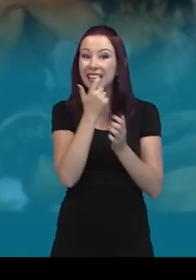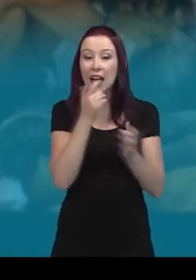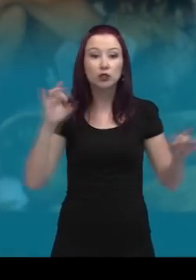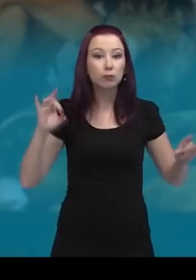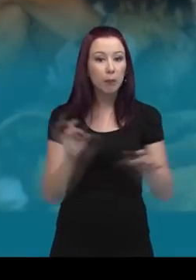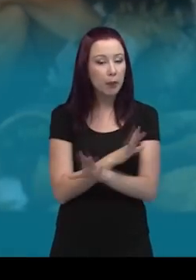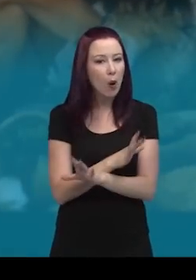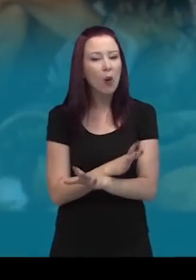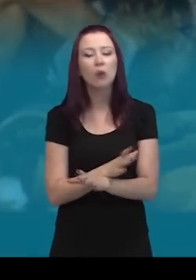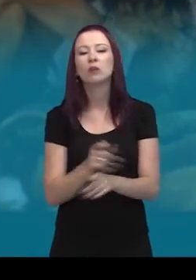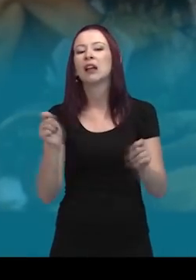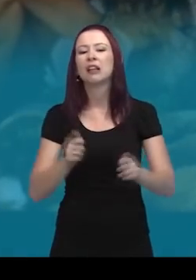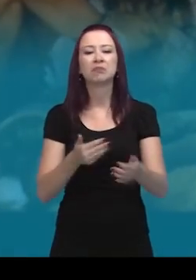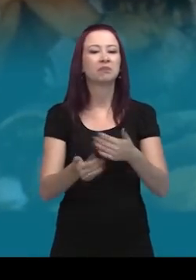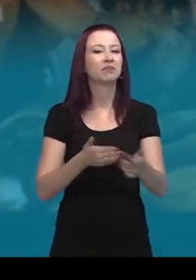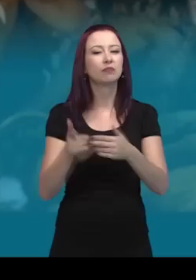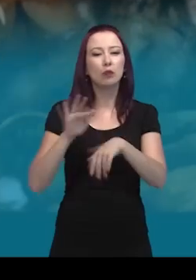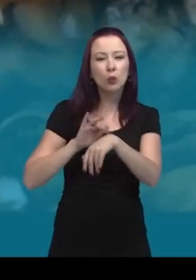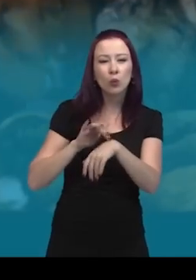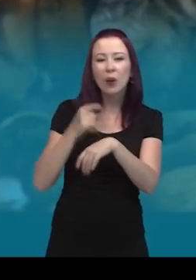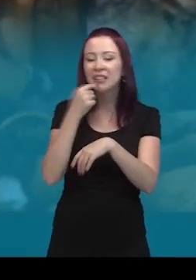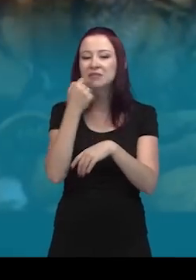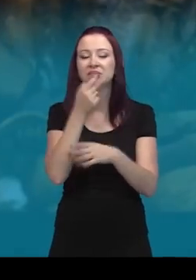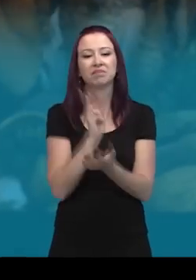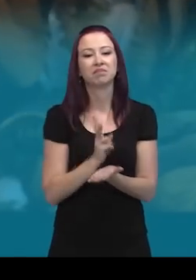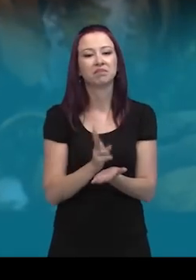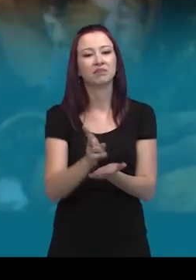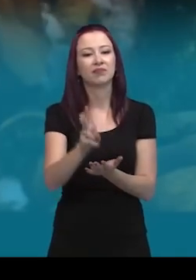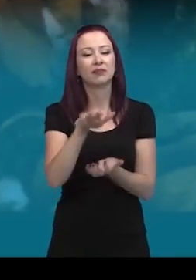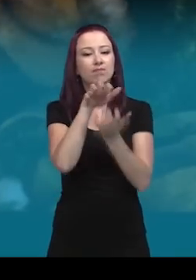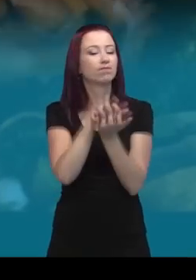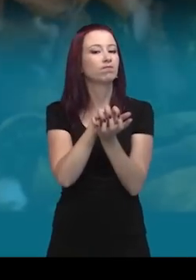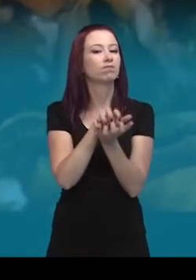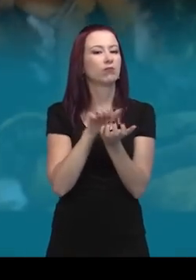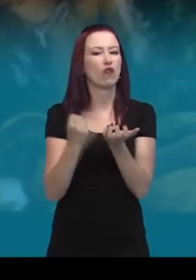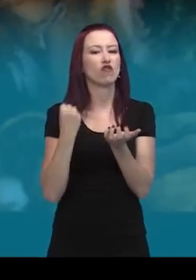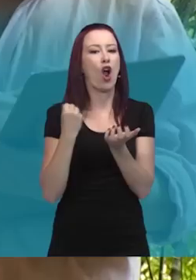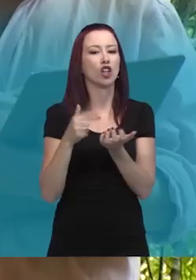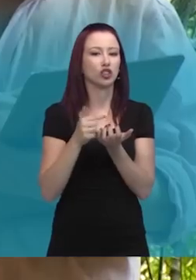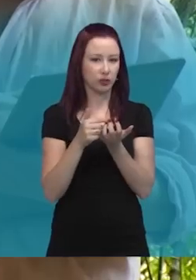ele pode ter qualquer tipo de doença que não vai influenciar no dente, porque ele é relativamente estável.